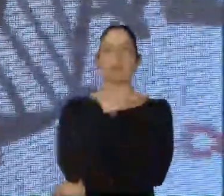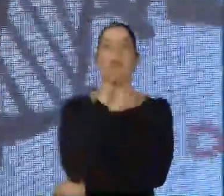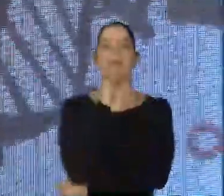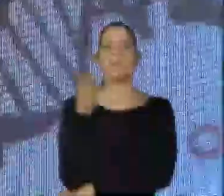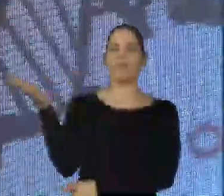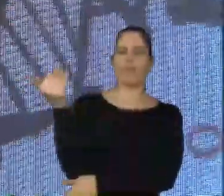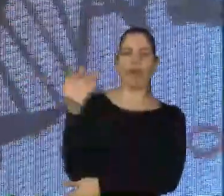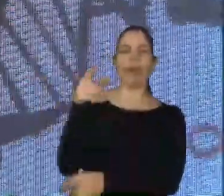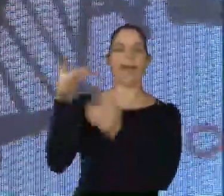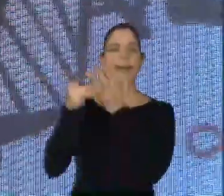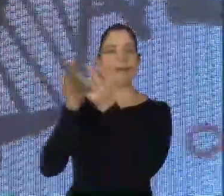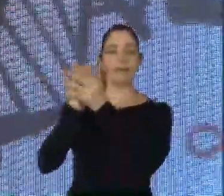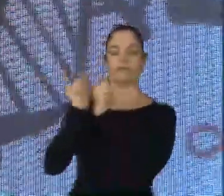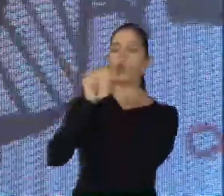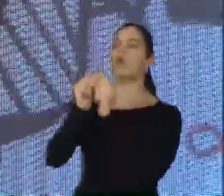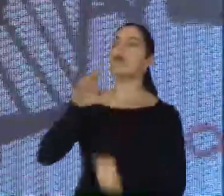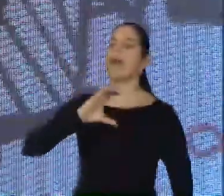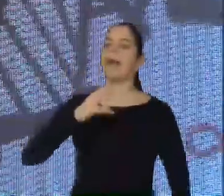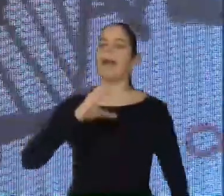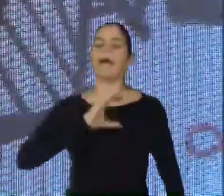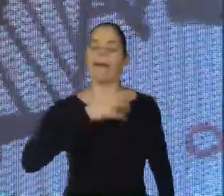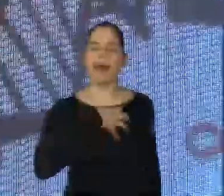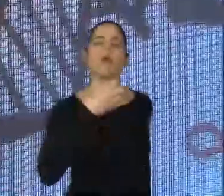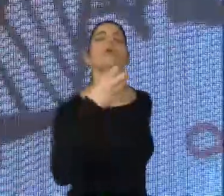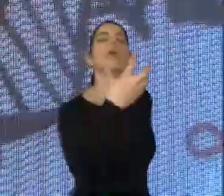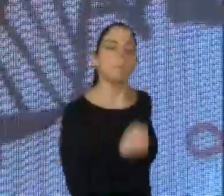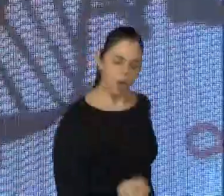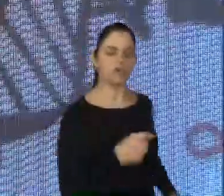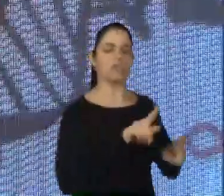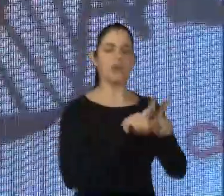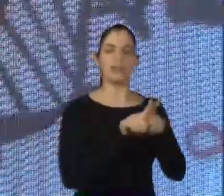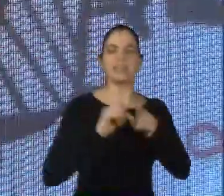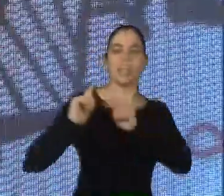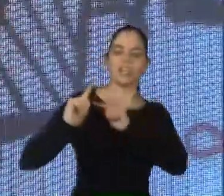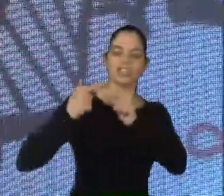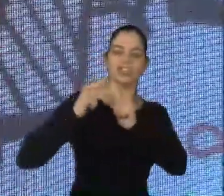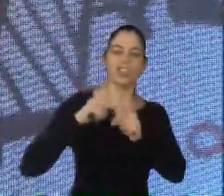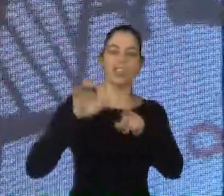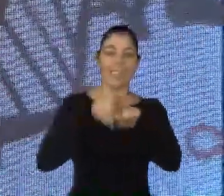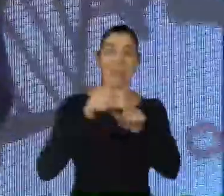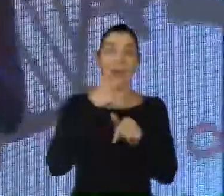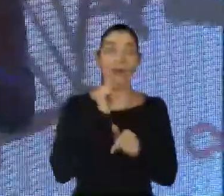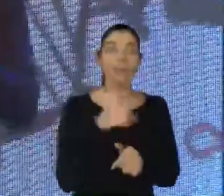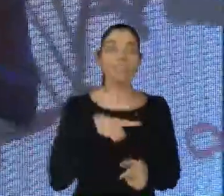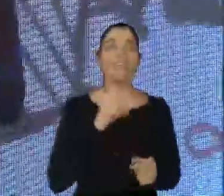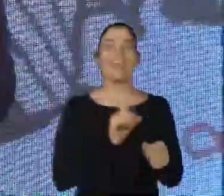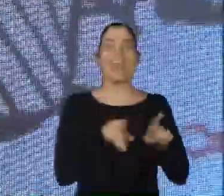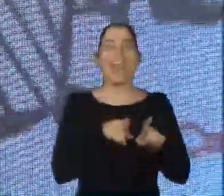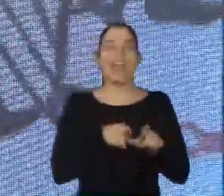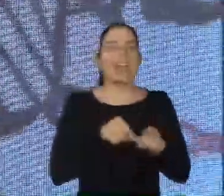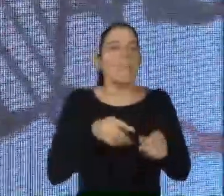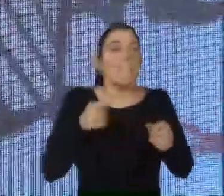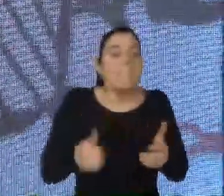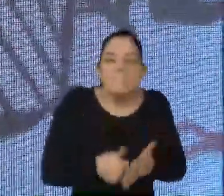e dizem assim, Carla, o que a gente pode fazer para a gente expressar o melhor dos nossos genes, inclusive nos óvulos e nos espermatozoides? Como é a